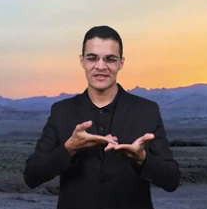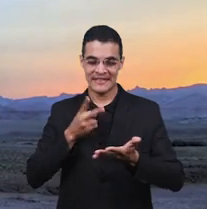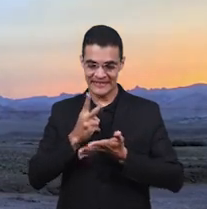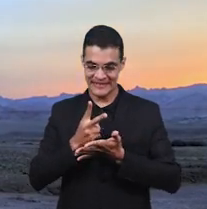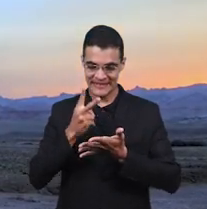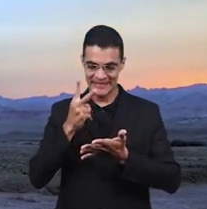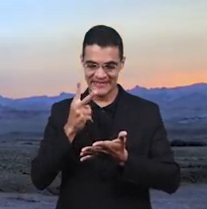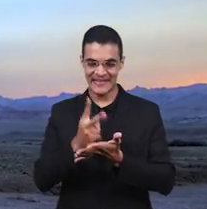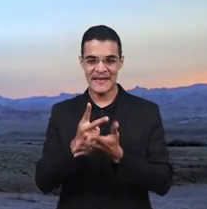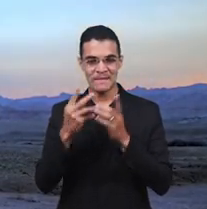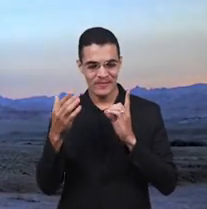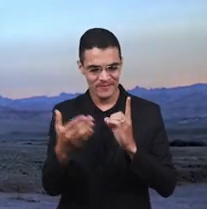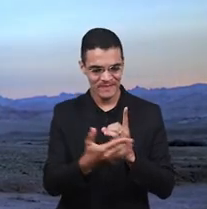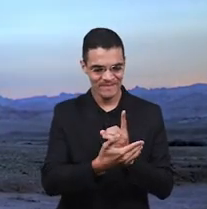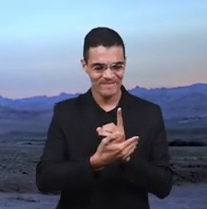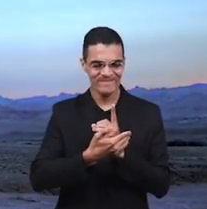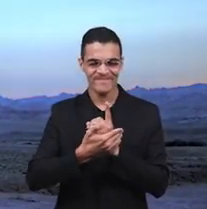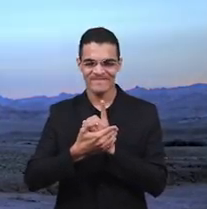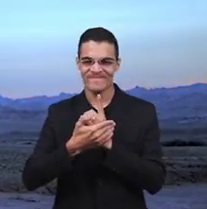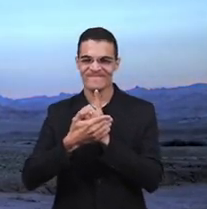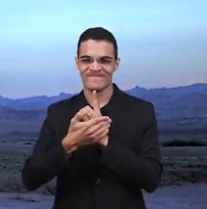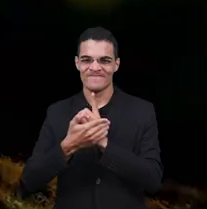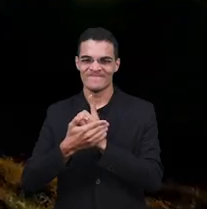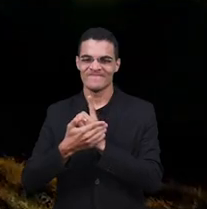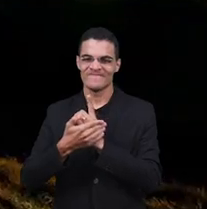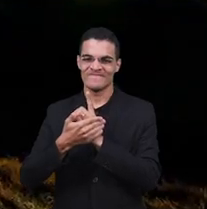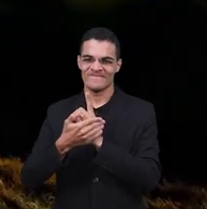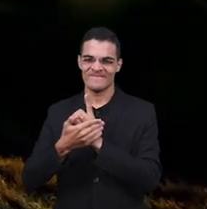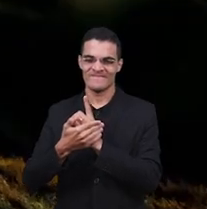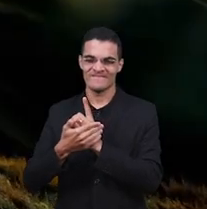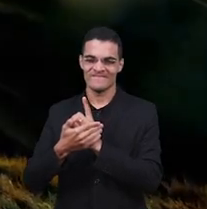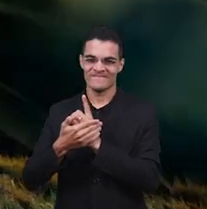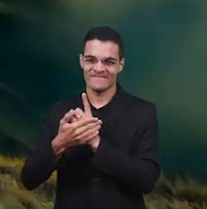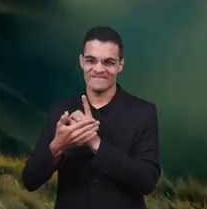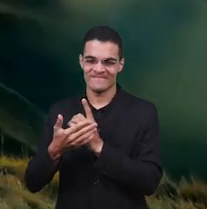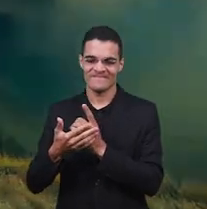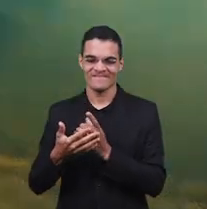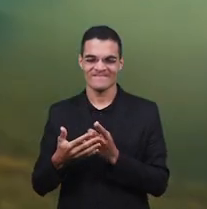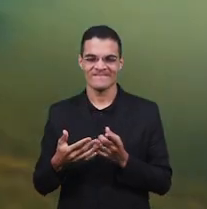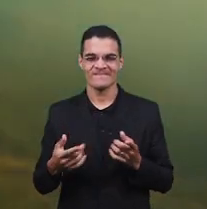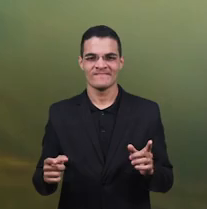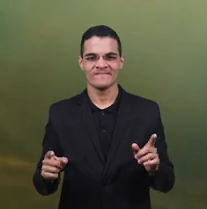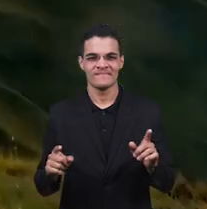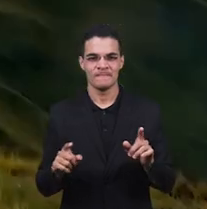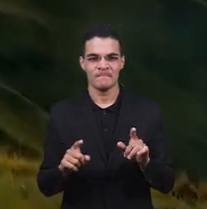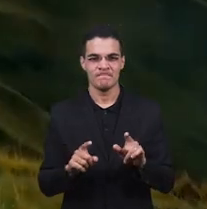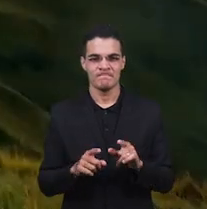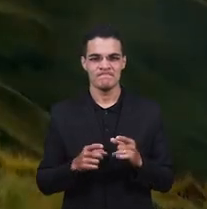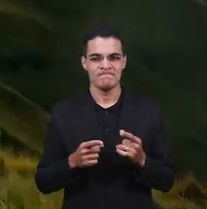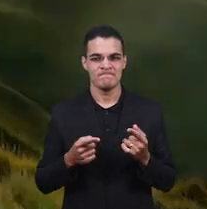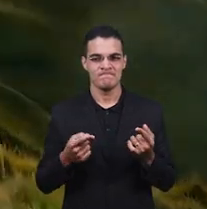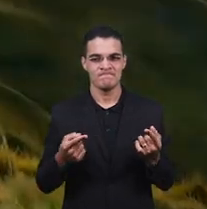Não te deixarei Diz o Senhor